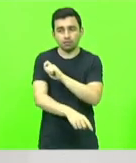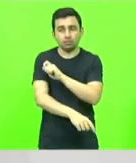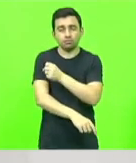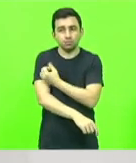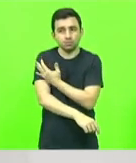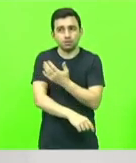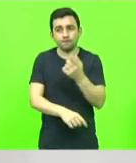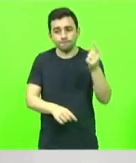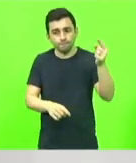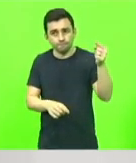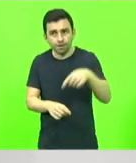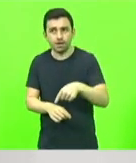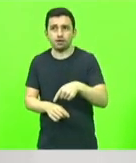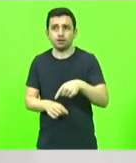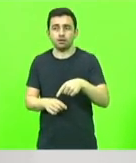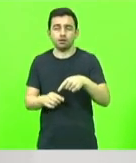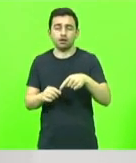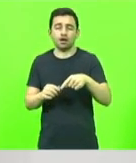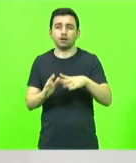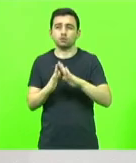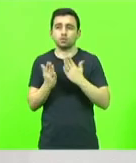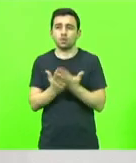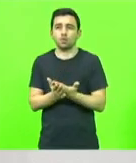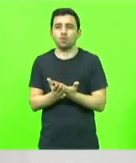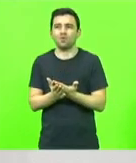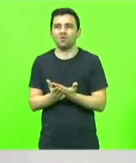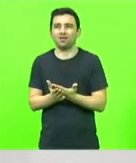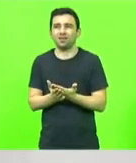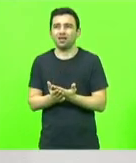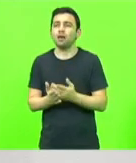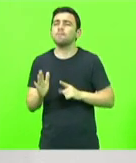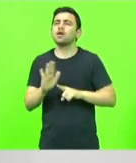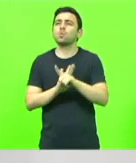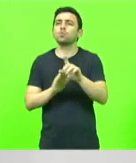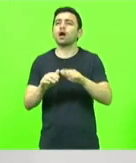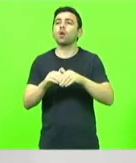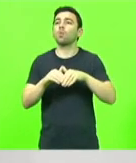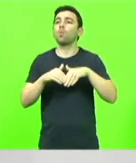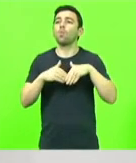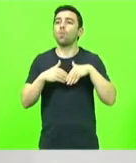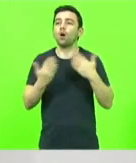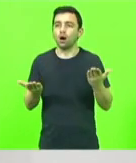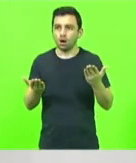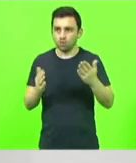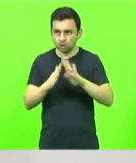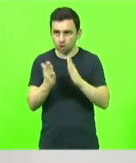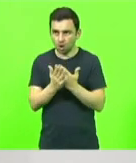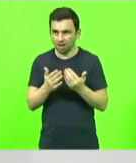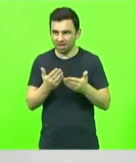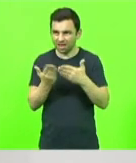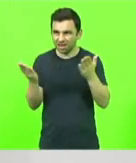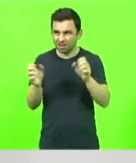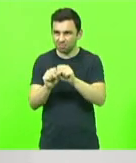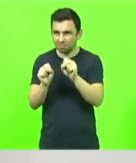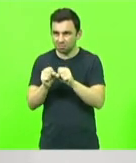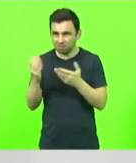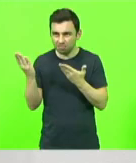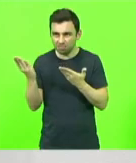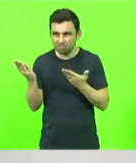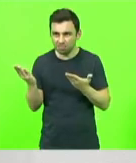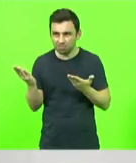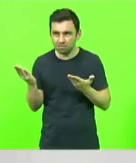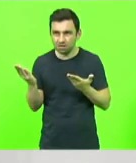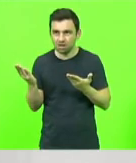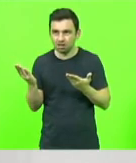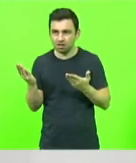escola. E aí, a pergunta que vem, para qual escola? Para essas escolas? É